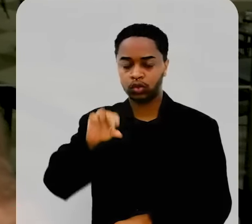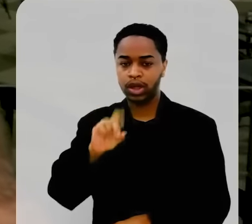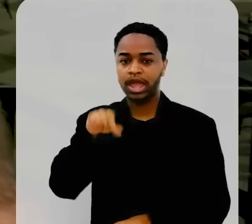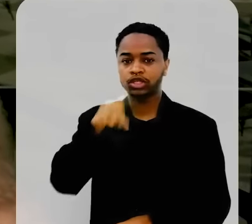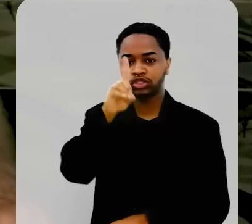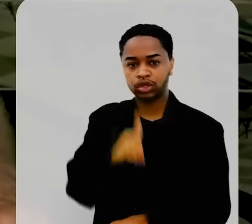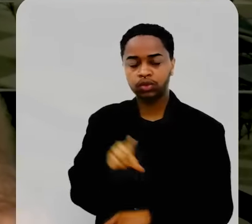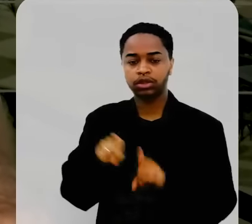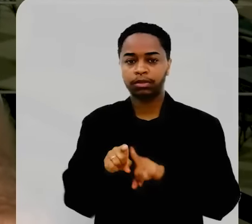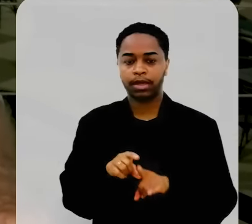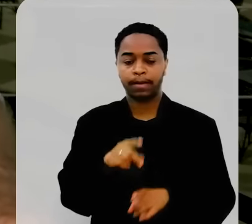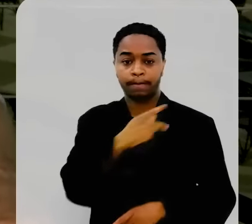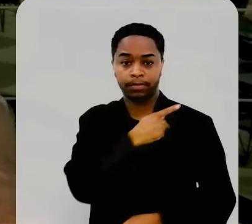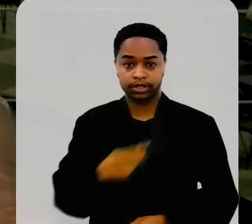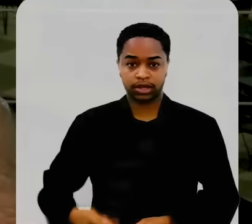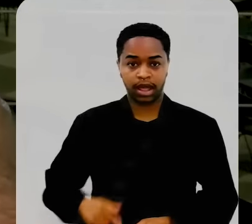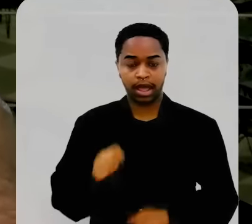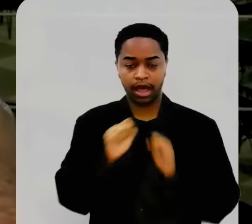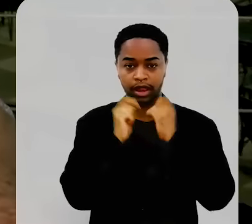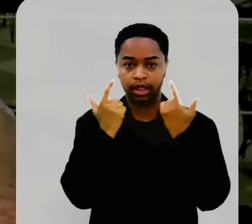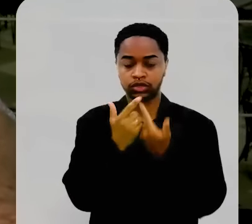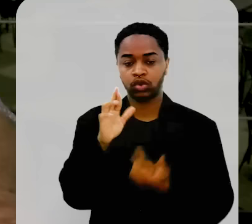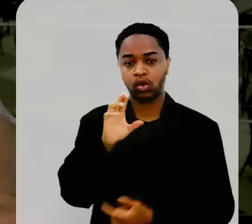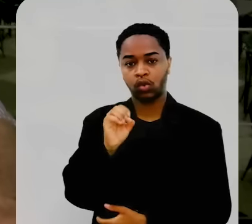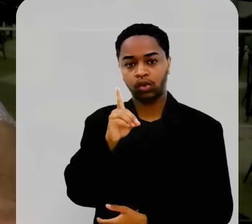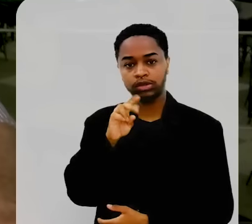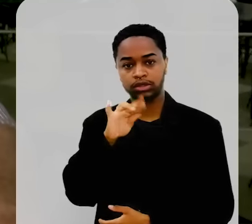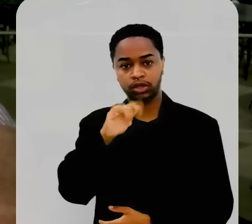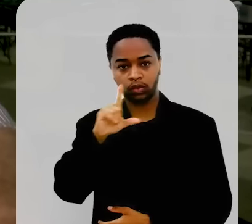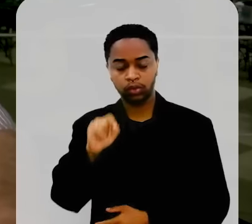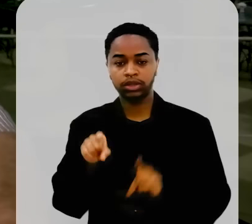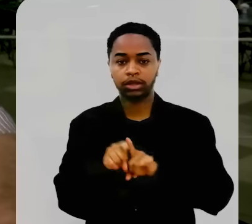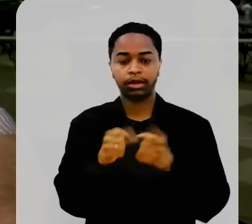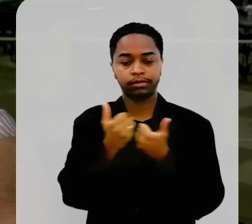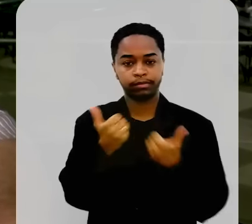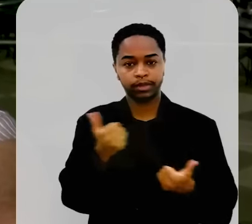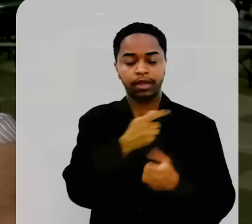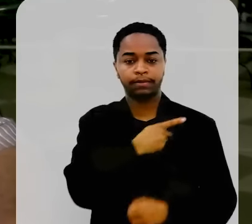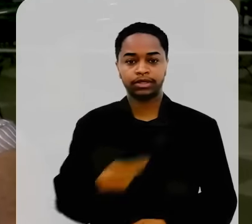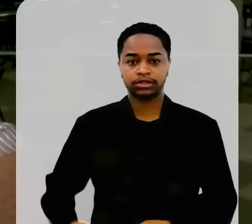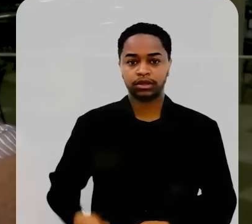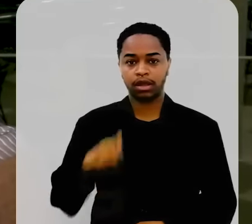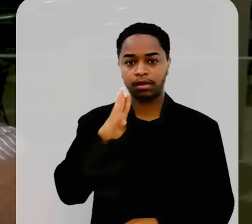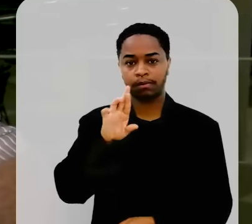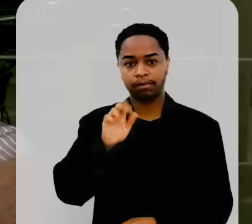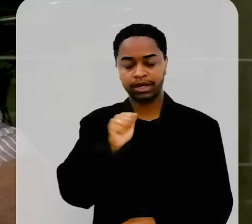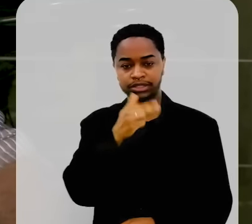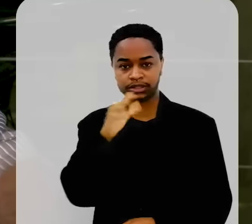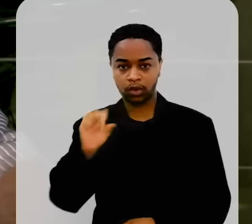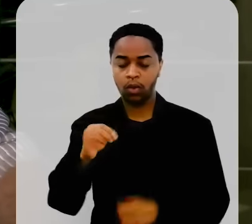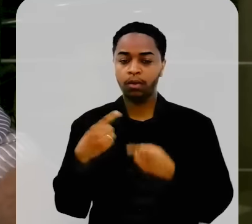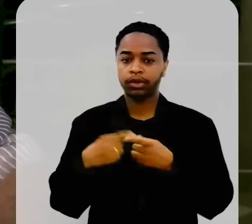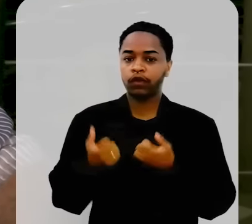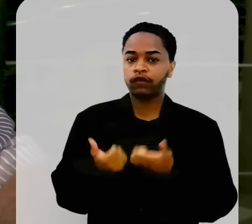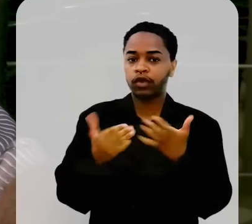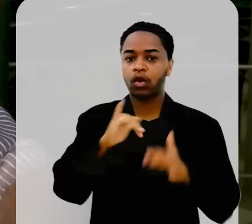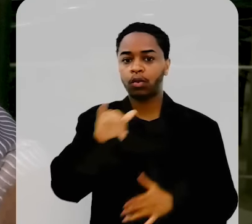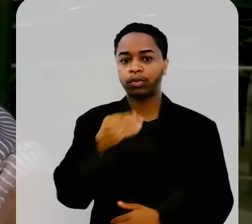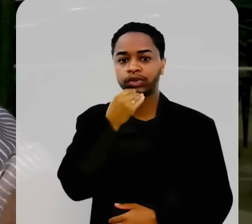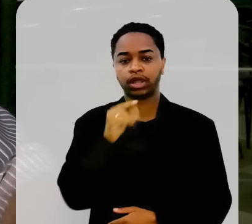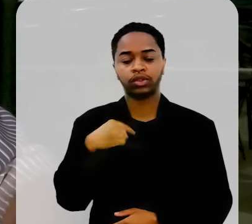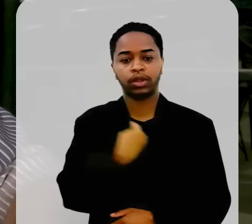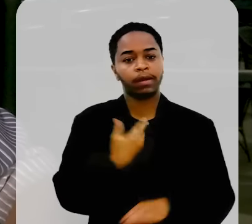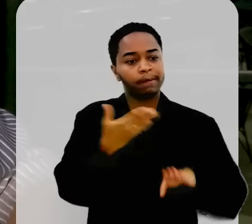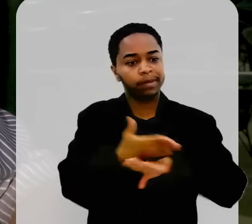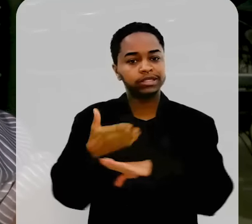ao Luciano, o nosso diretor, ao presidente da LERG, o deputado Rodrigo Bacelá, ao nosso vice-presidente Pedro Brazão, a oportunidade de